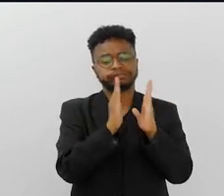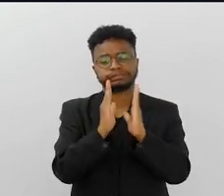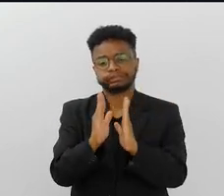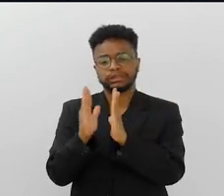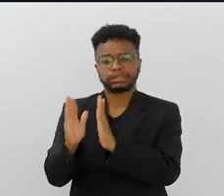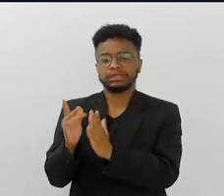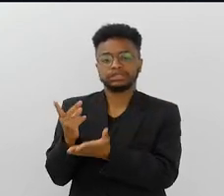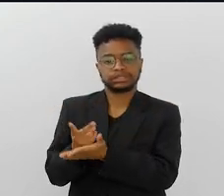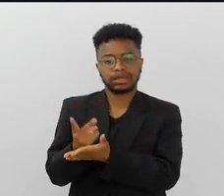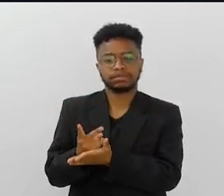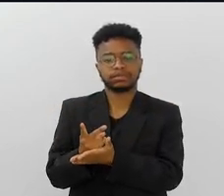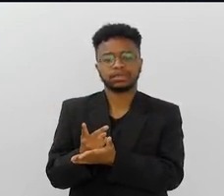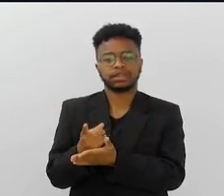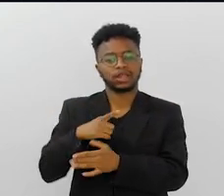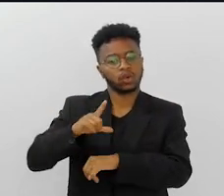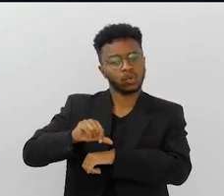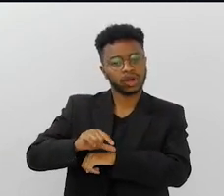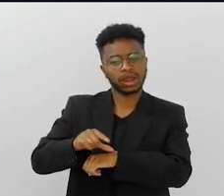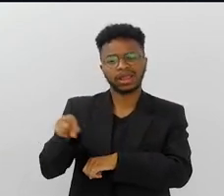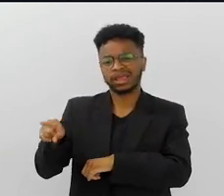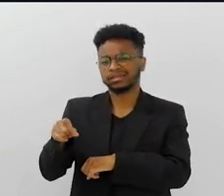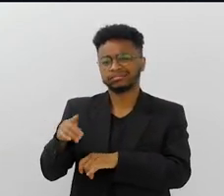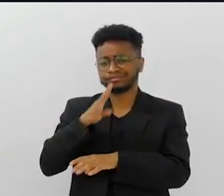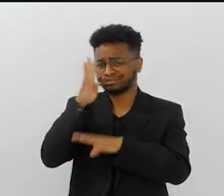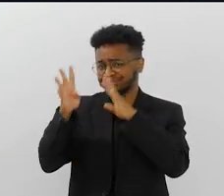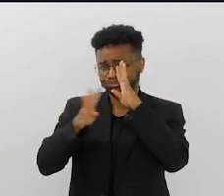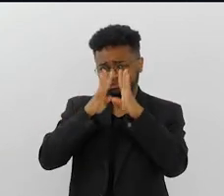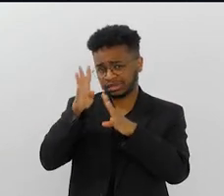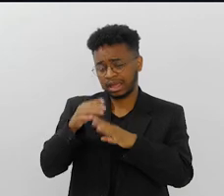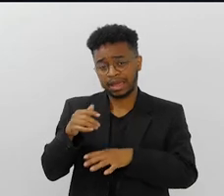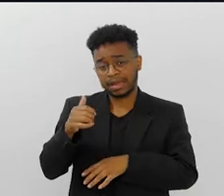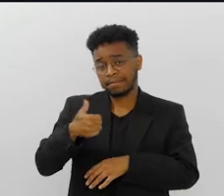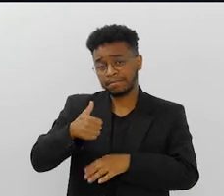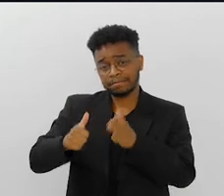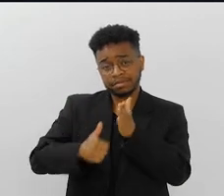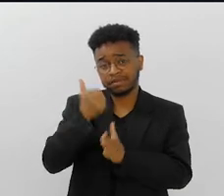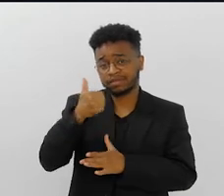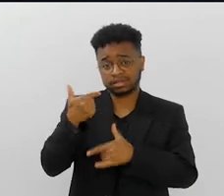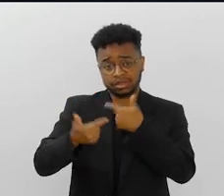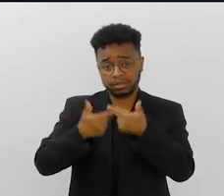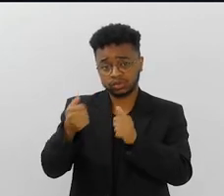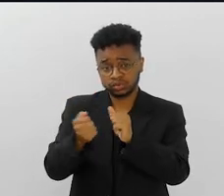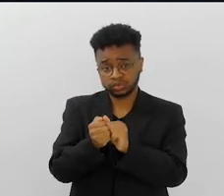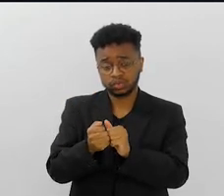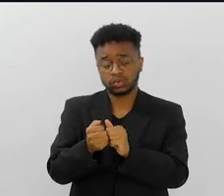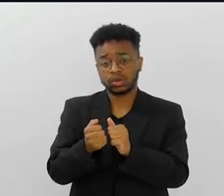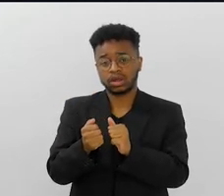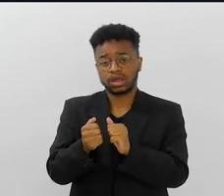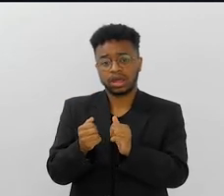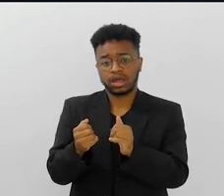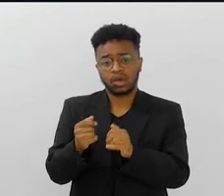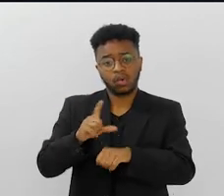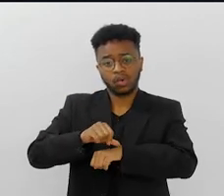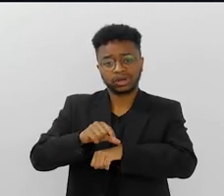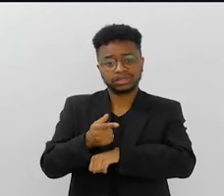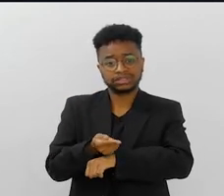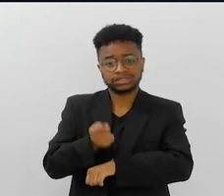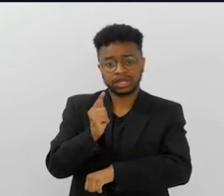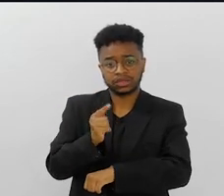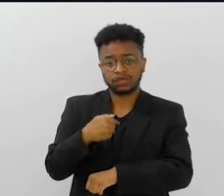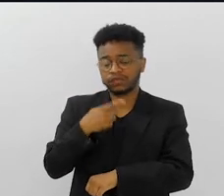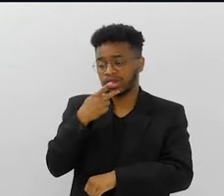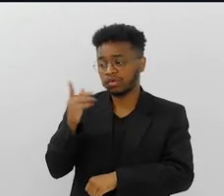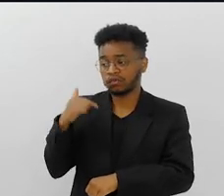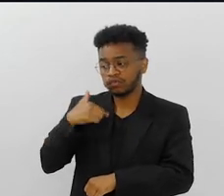certinho, tem que ser assim, tem horário, coisa e tal. E o João era morto. Na primeira semana que ele estava trabalhando lá, quando deu sete